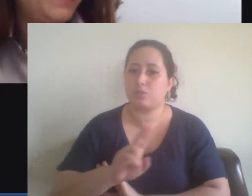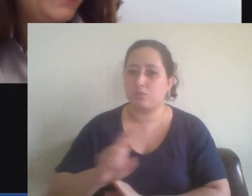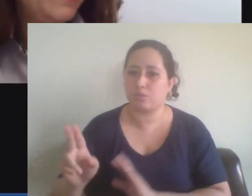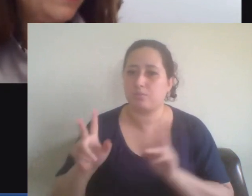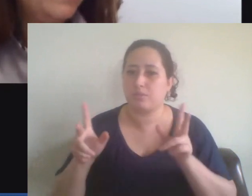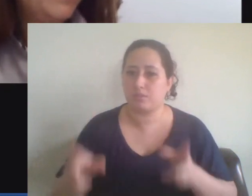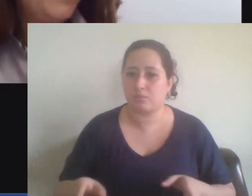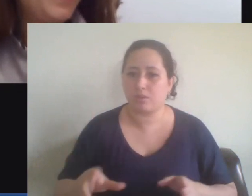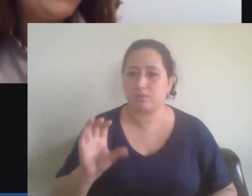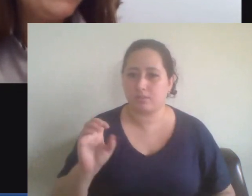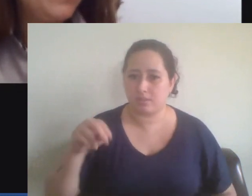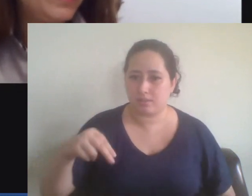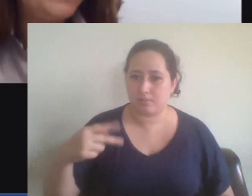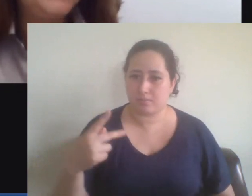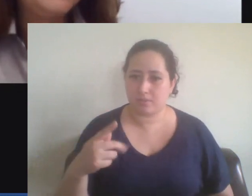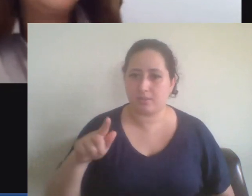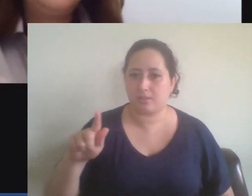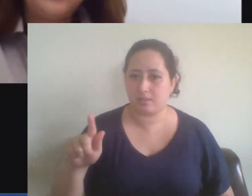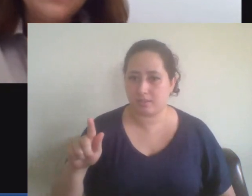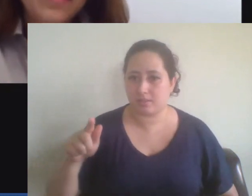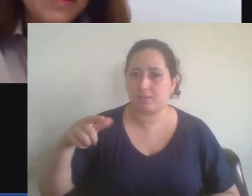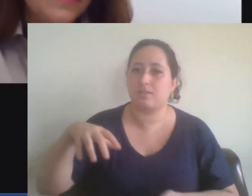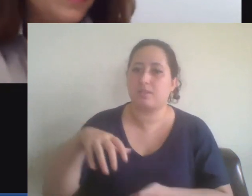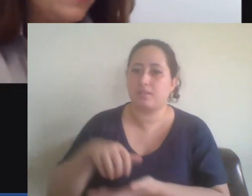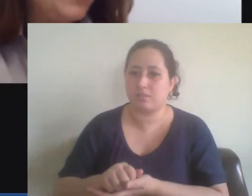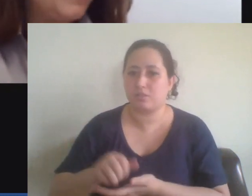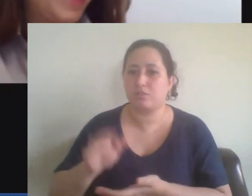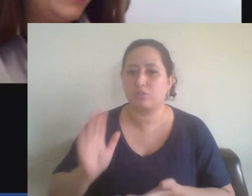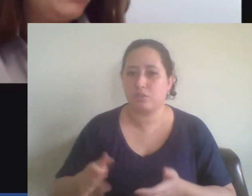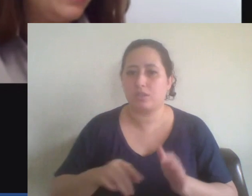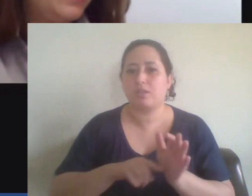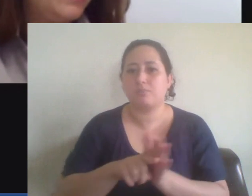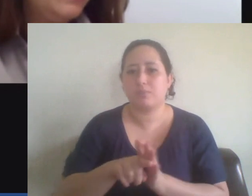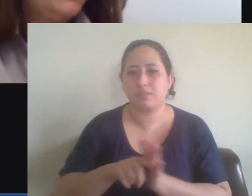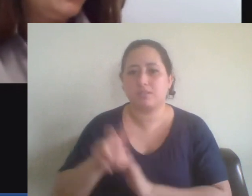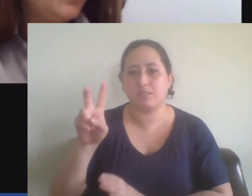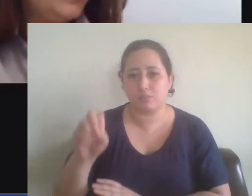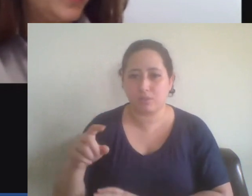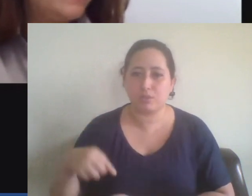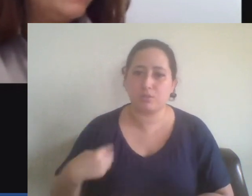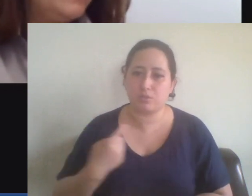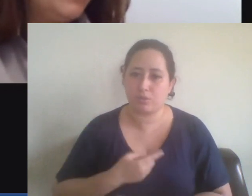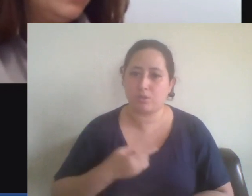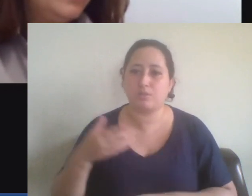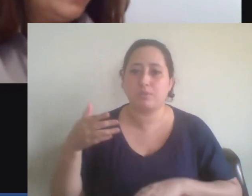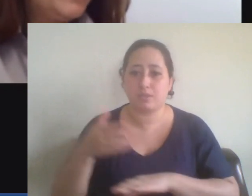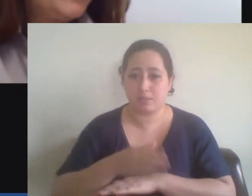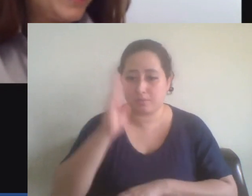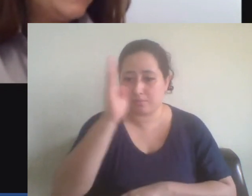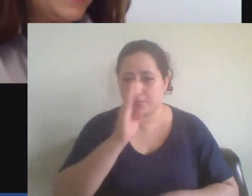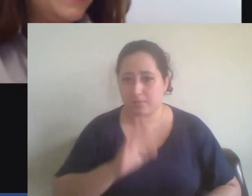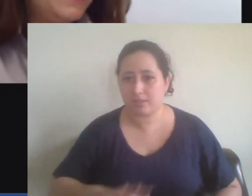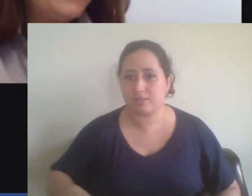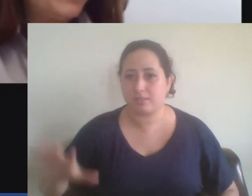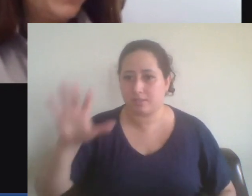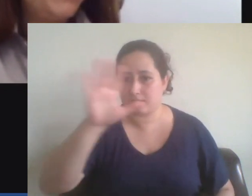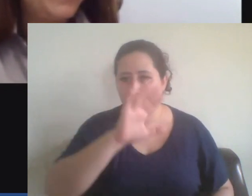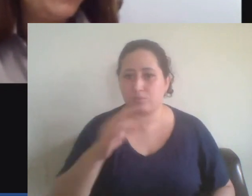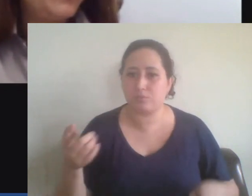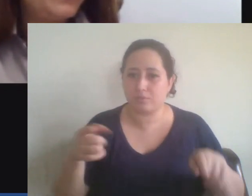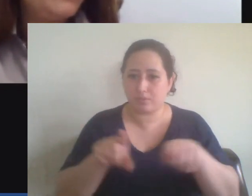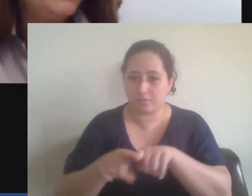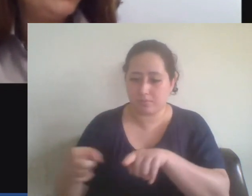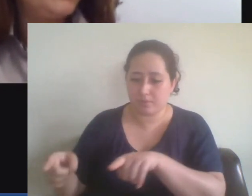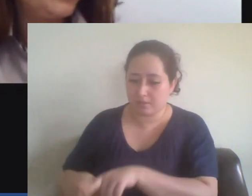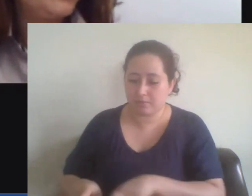CNPq, com mais de 50 pesquisadores que nós fazemos parte, de todo o Brasil. Temos parcerias com